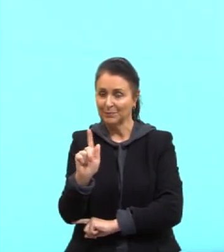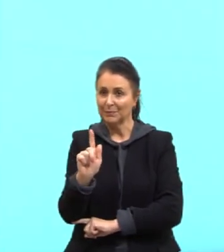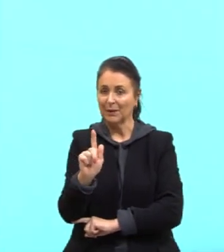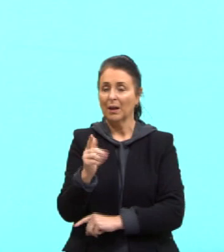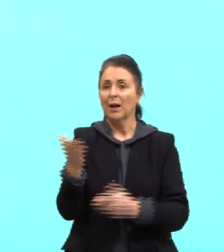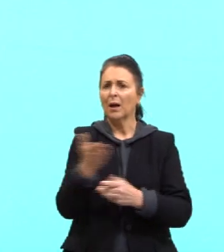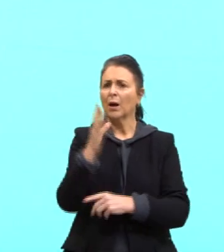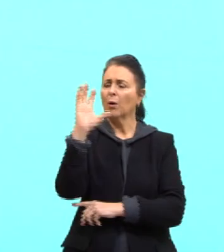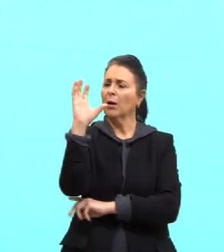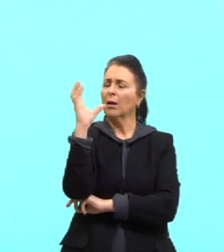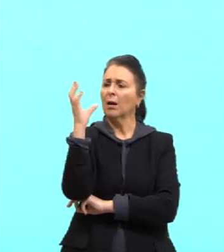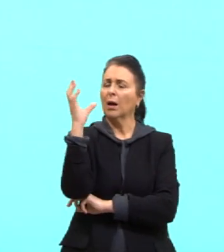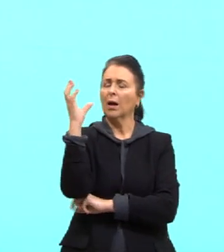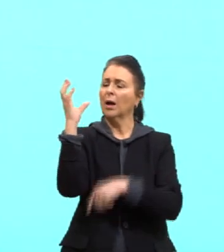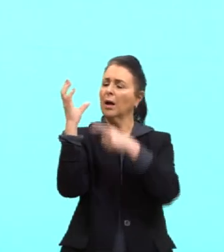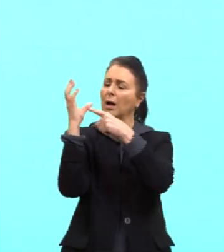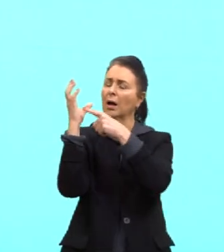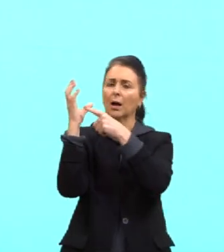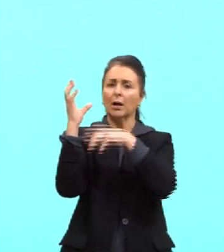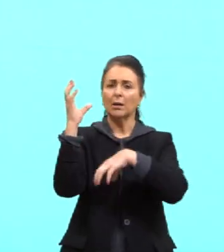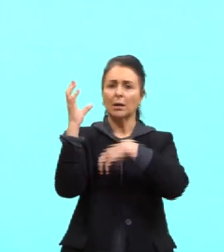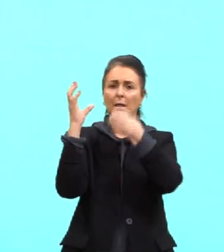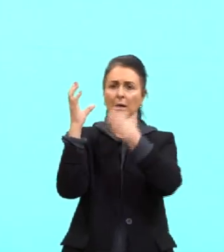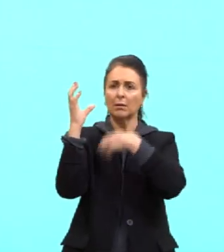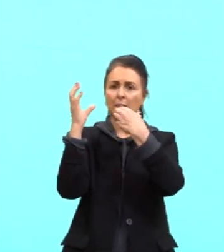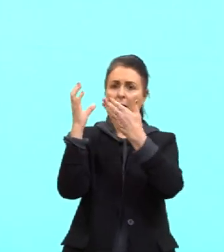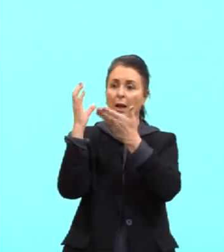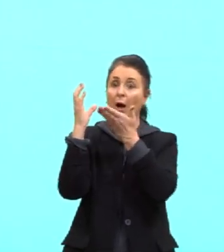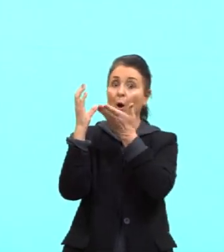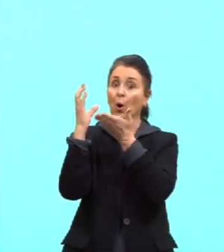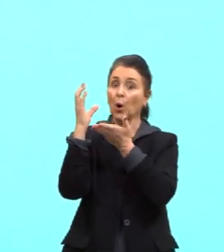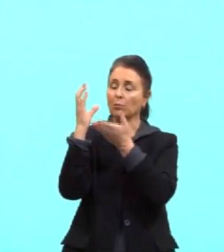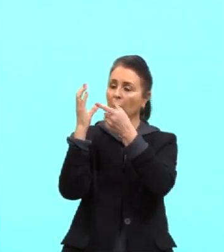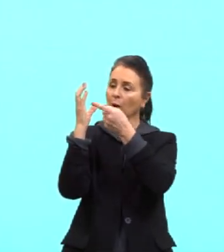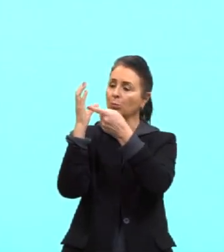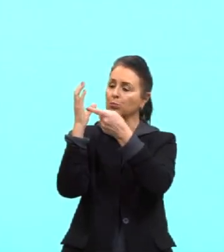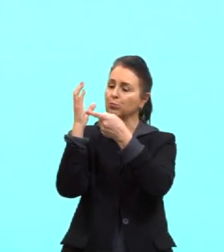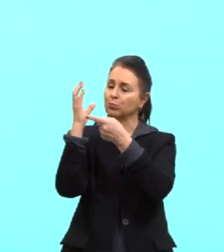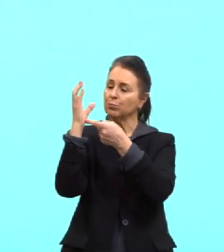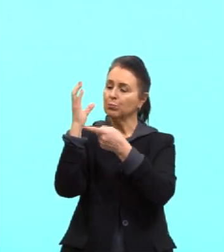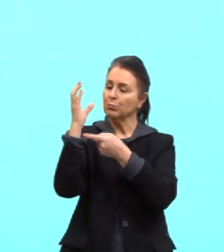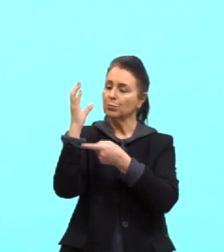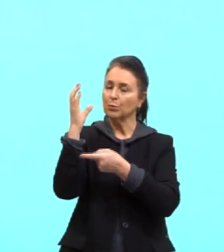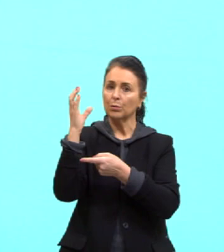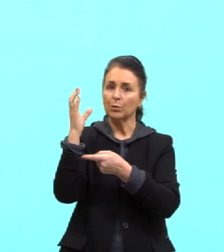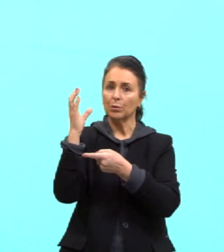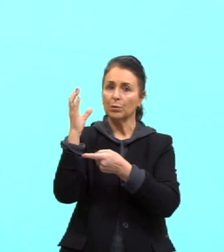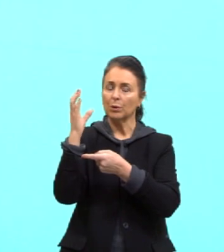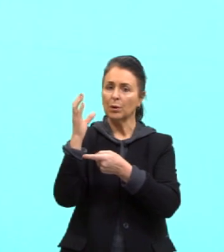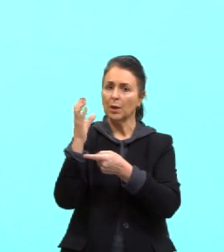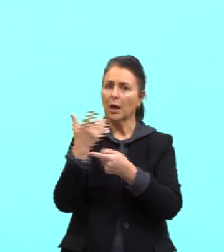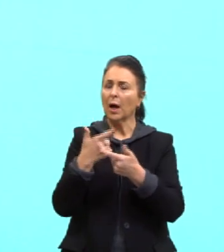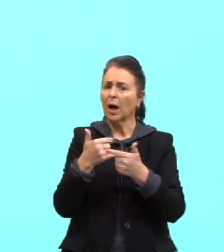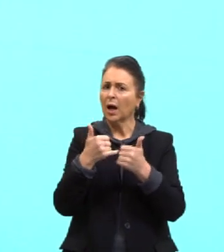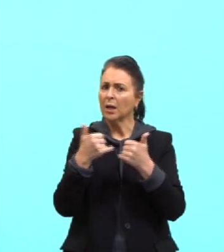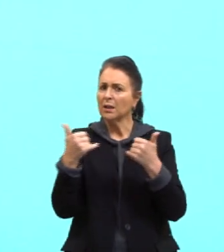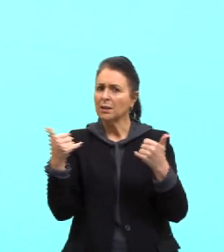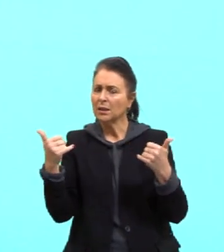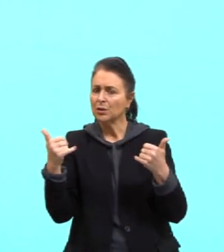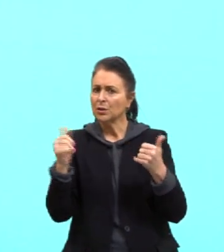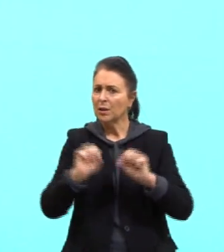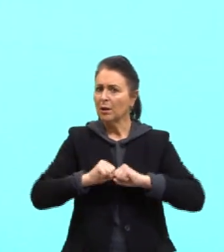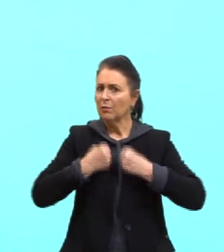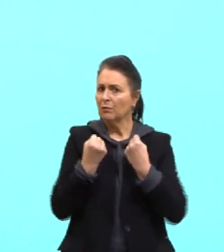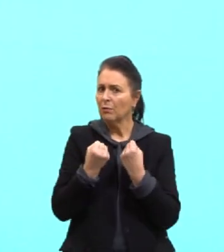Agora, a maçã começou a cair. Então, a energia dela, ela já começou a perder a energia potencial que ela tinha